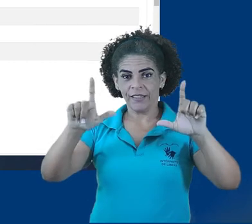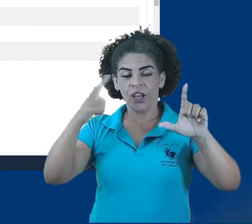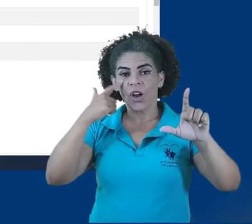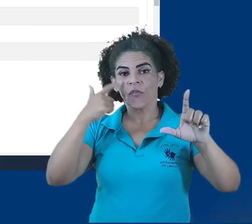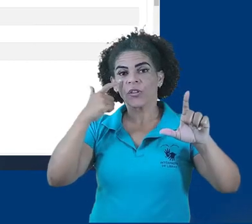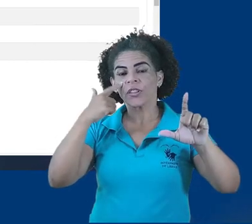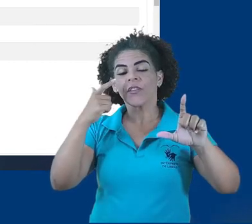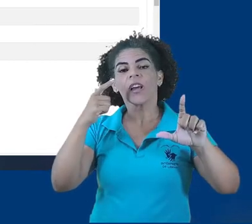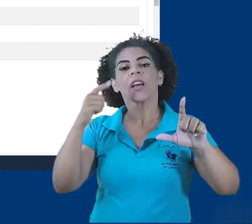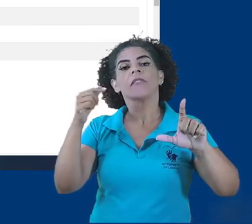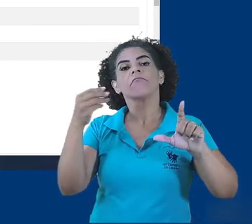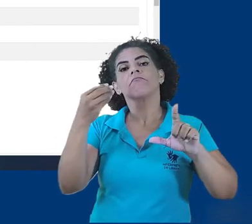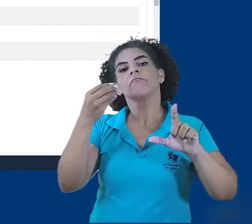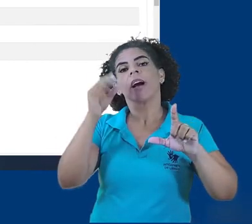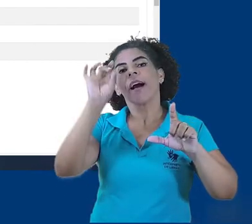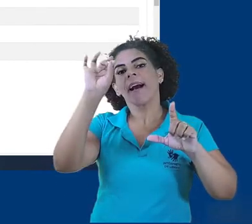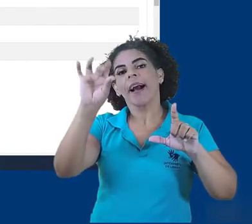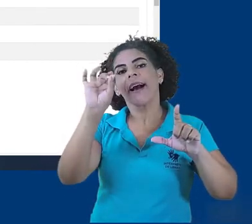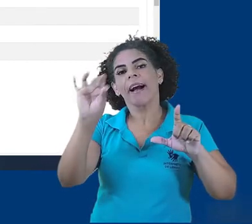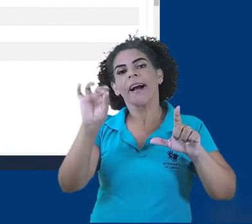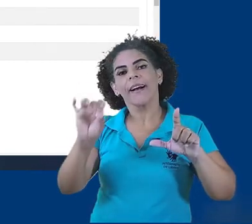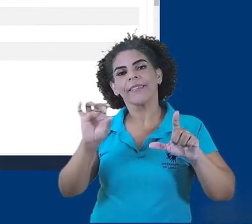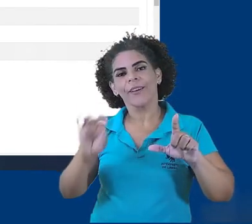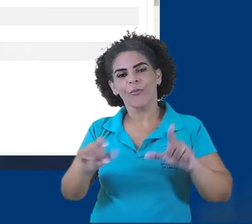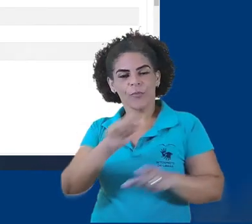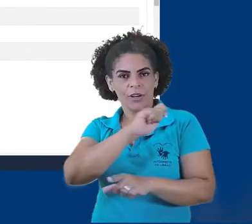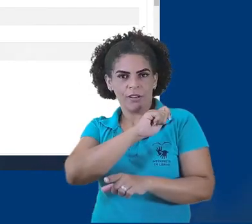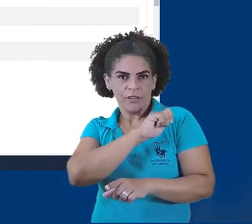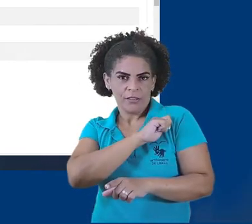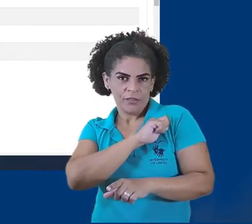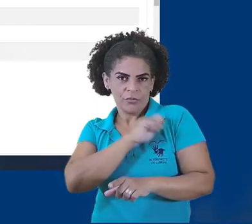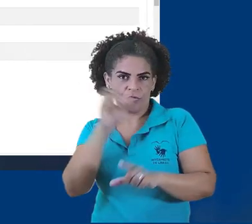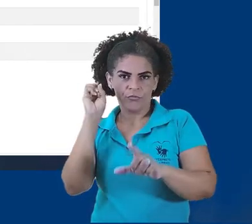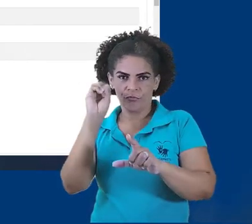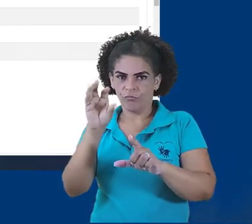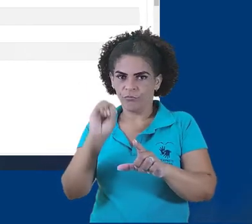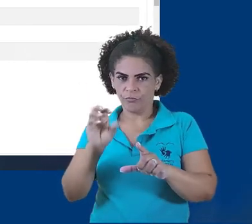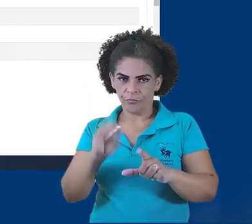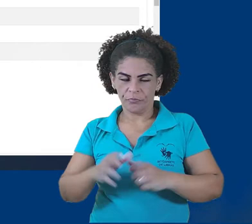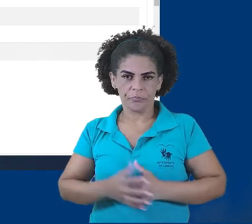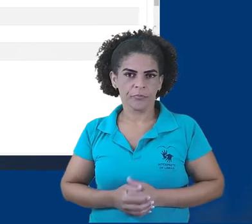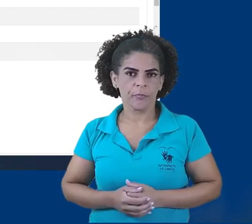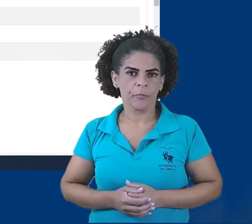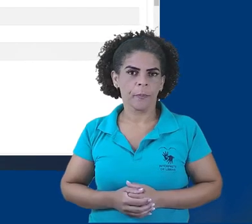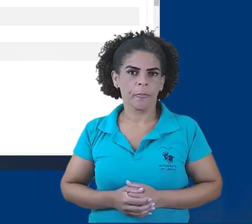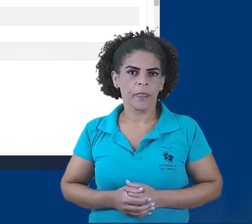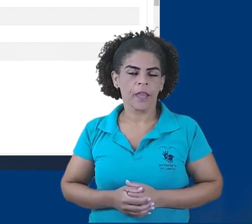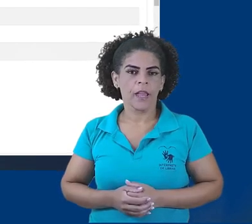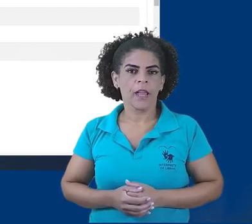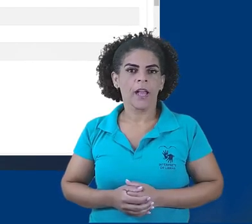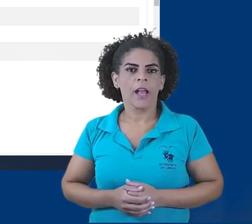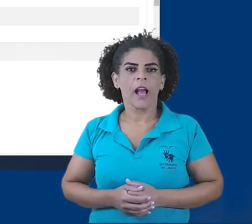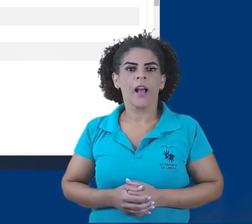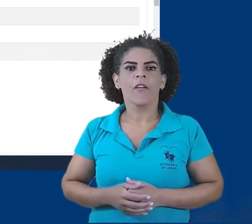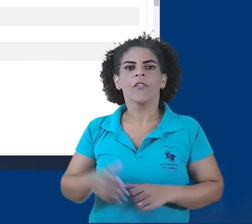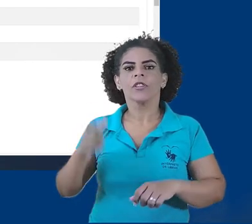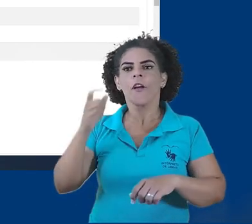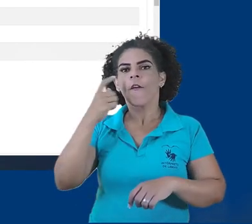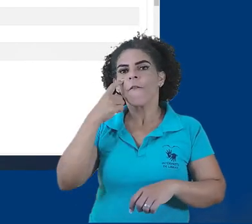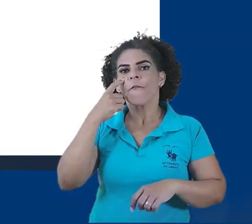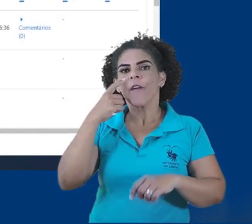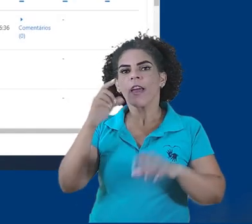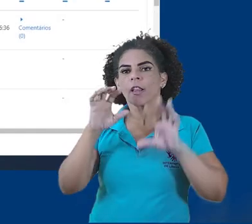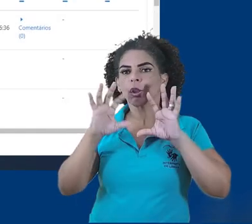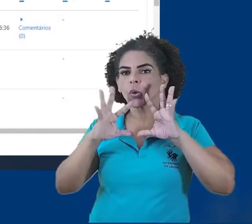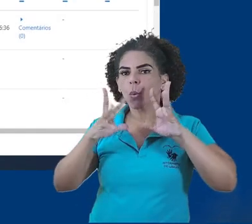poder ver o status de envio de cada uma das tarefas que os estudantes têm que enviar. Clicando sobre o botão ver todos